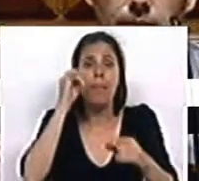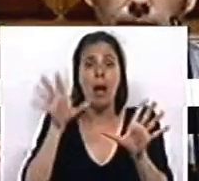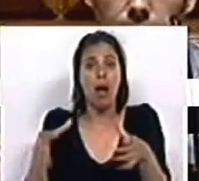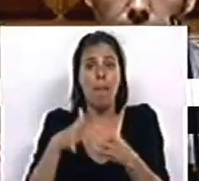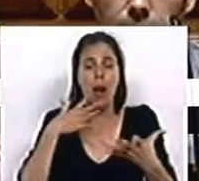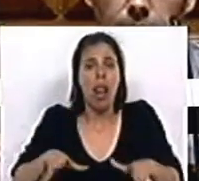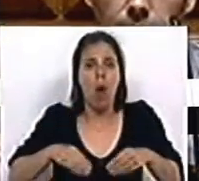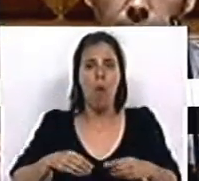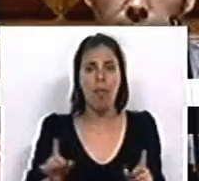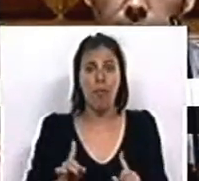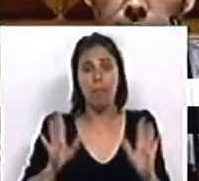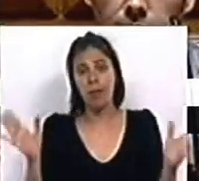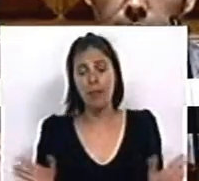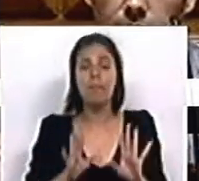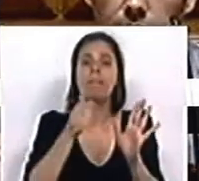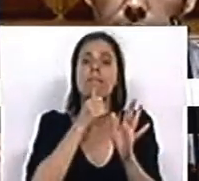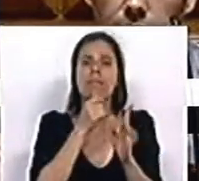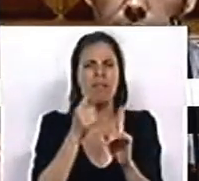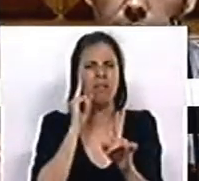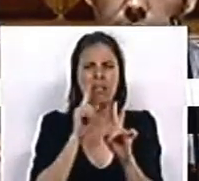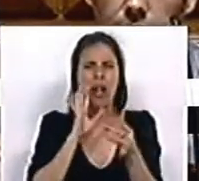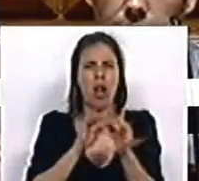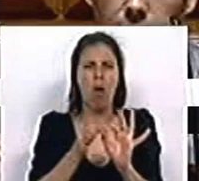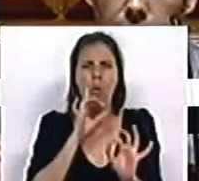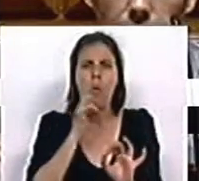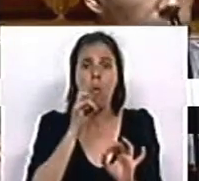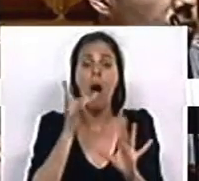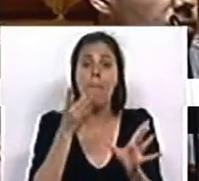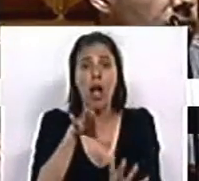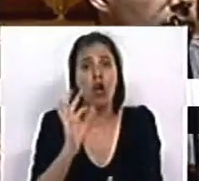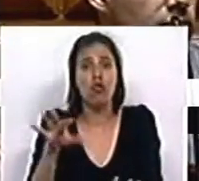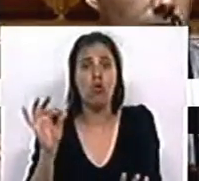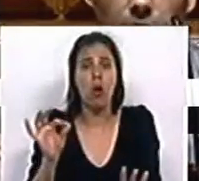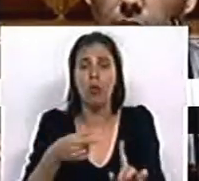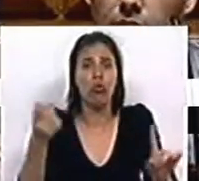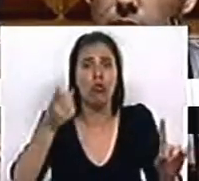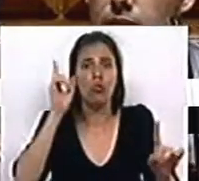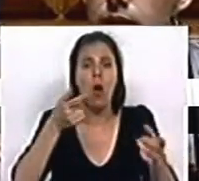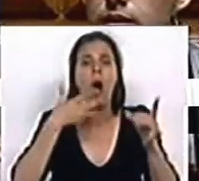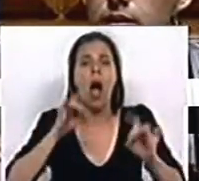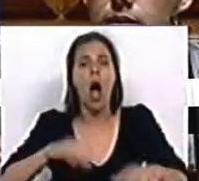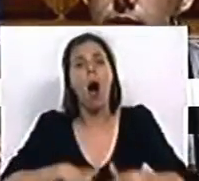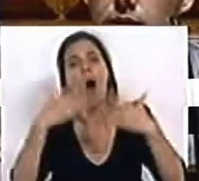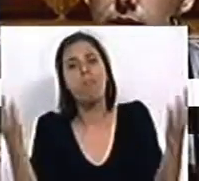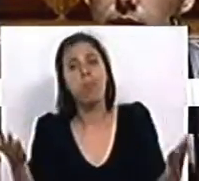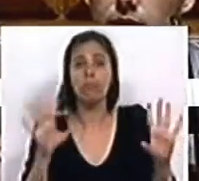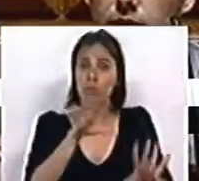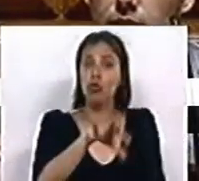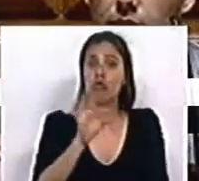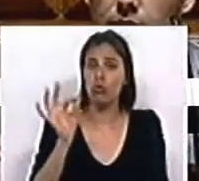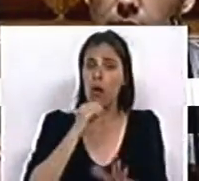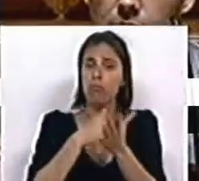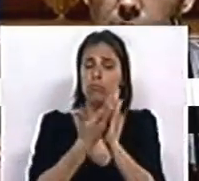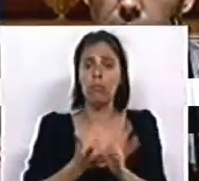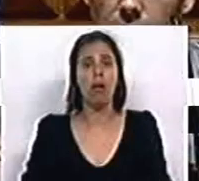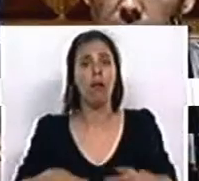pelas bancadas da maioria. É uma medida sem sentido, mas resulta de escolhas, não resulta de inevitabilidades. Escolhas das